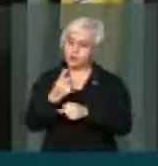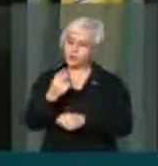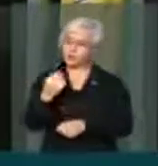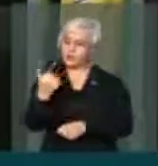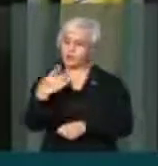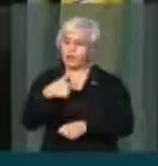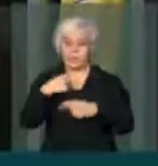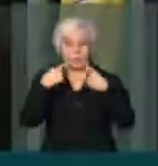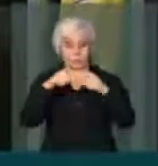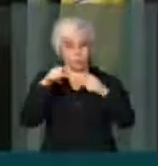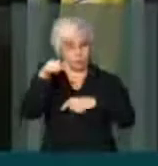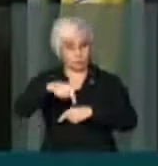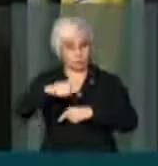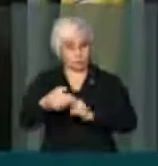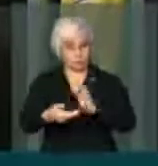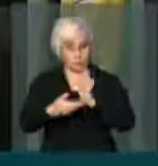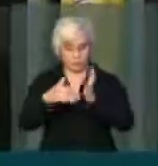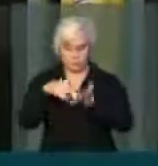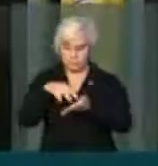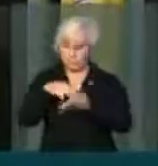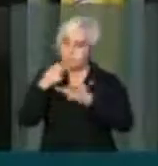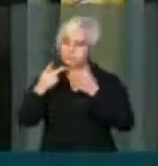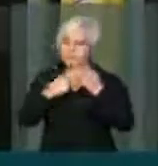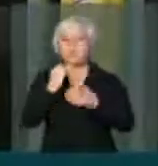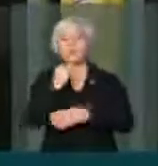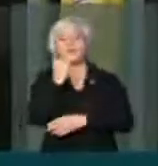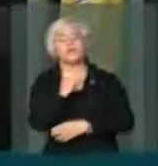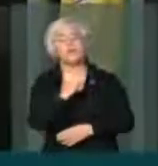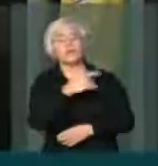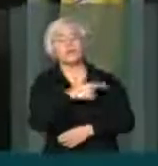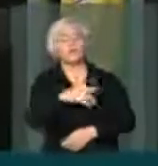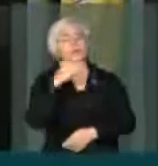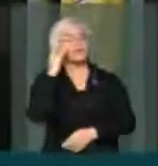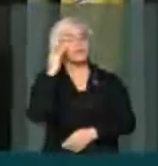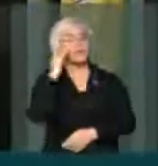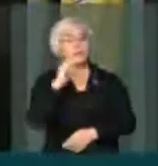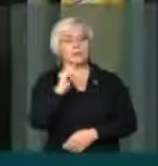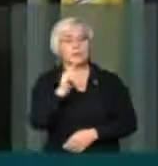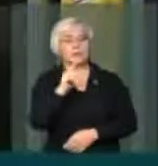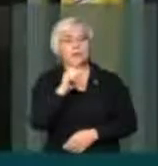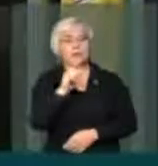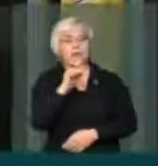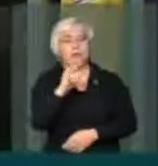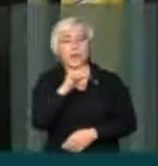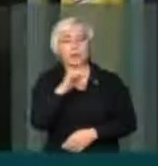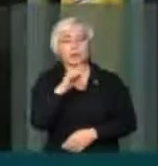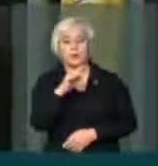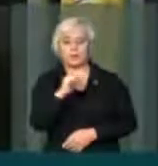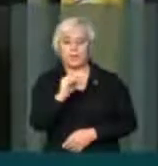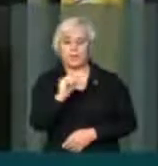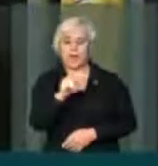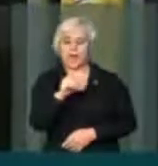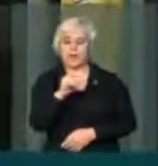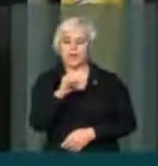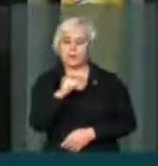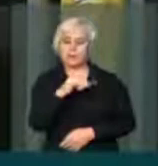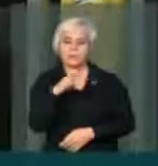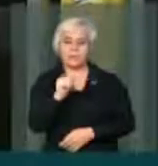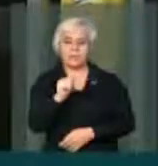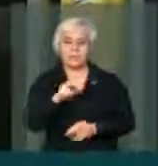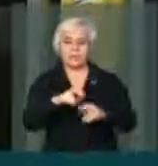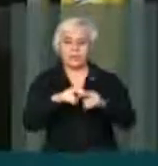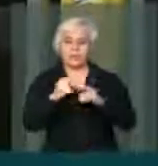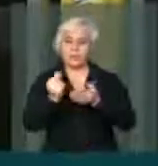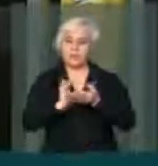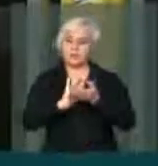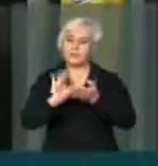denunciei nessa tribuna e chamei a presidente Dilma de caloteira a não pagar ou não repassar dinheiro para a minha casa, a minha